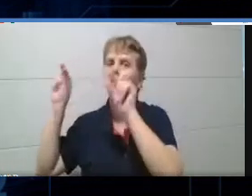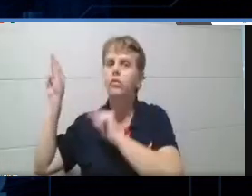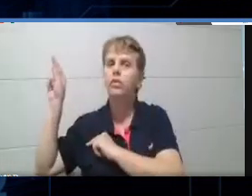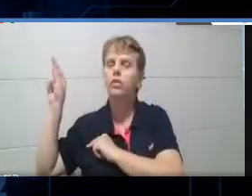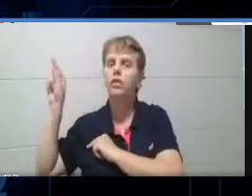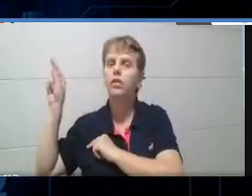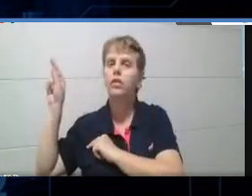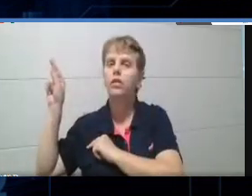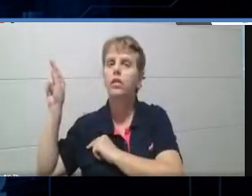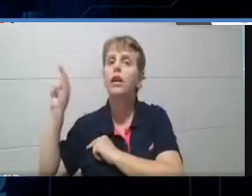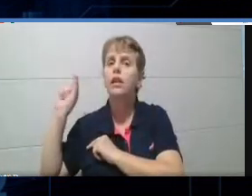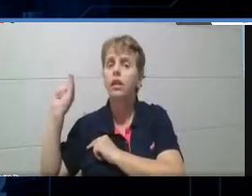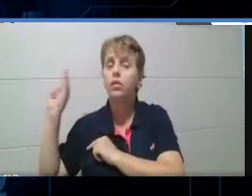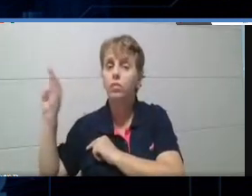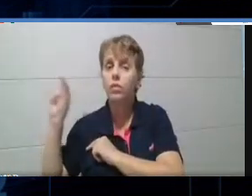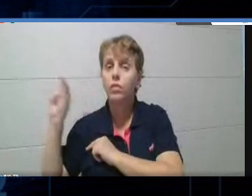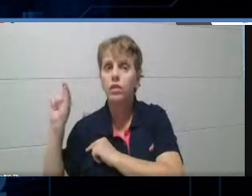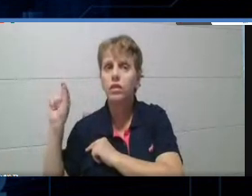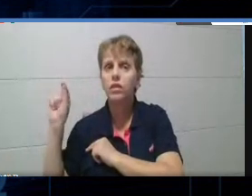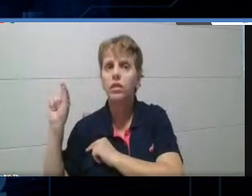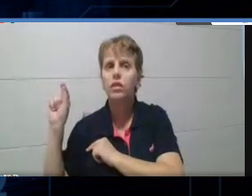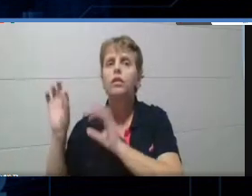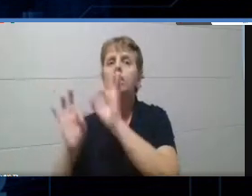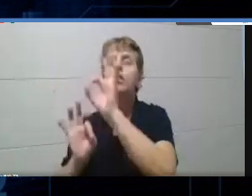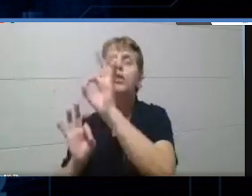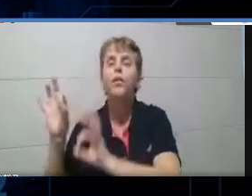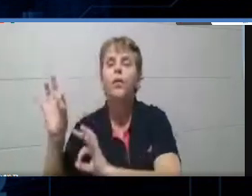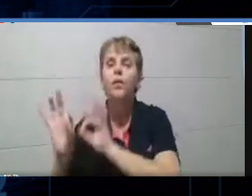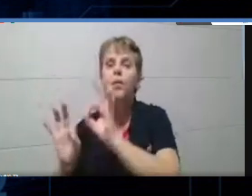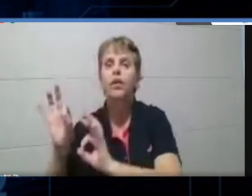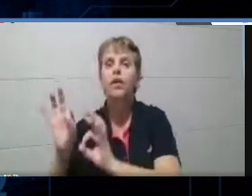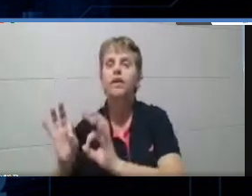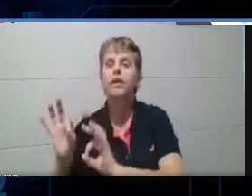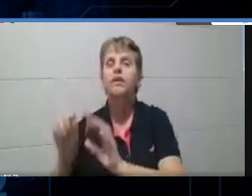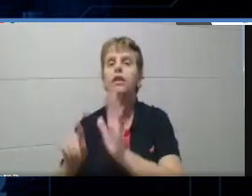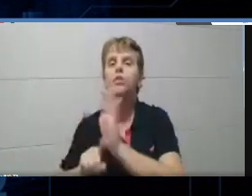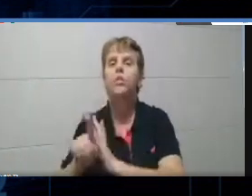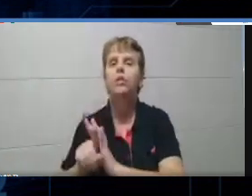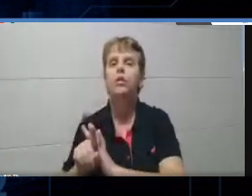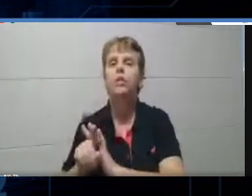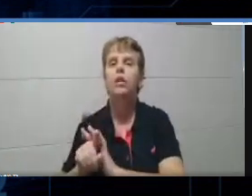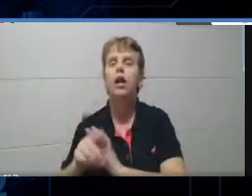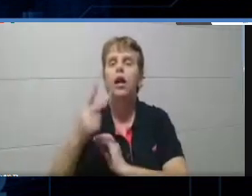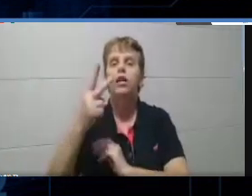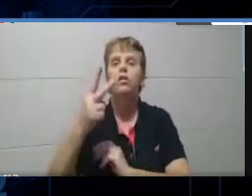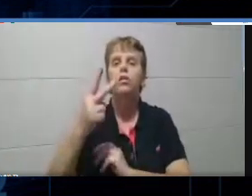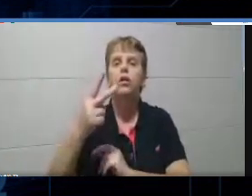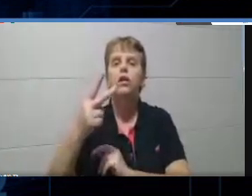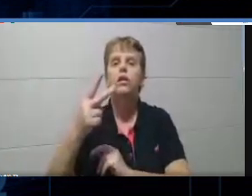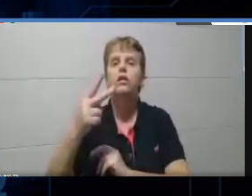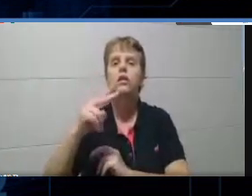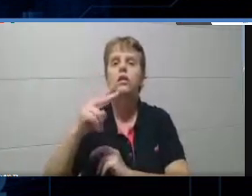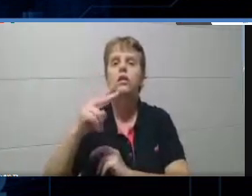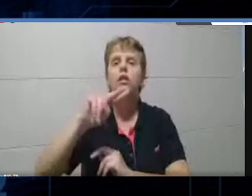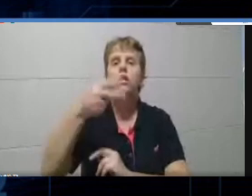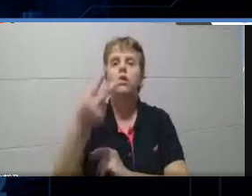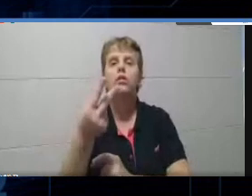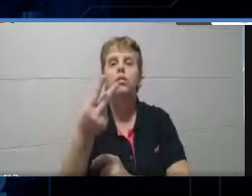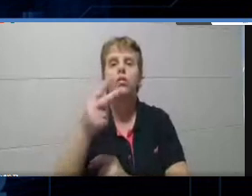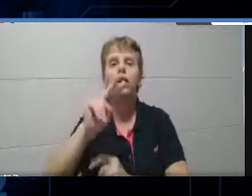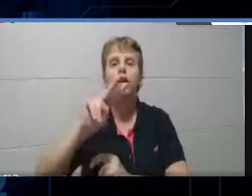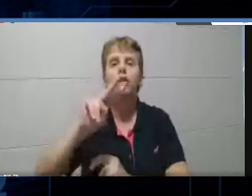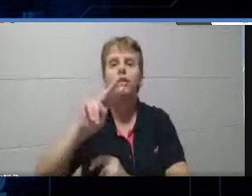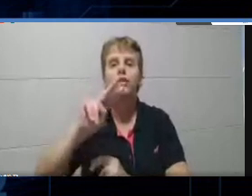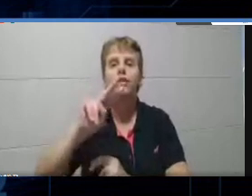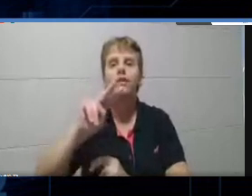Essa opção é para você reordenar as questões. Então, ah, eu quero deixar essa questão 2, na verdade, como primeira questão. Então, se eu clicar aqui em